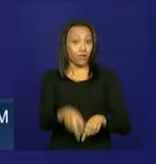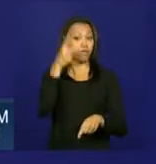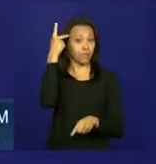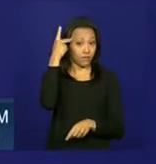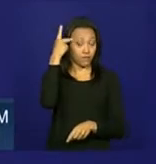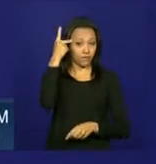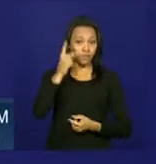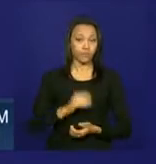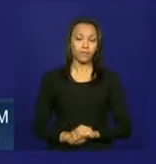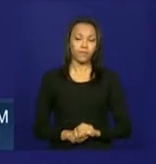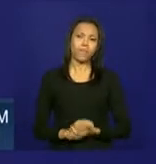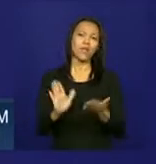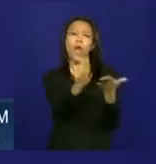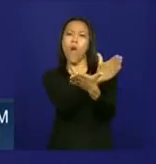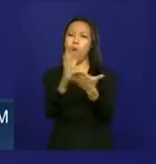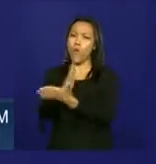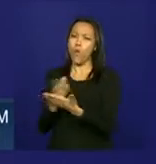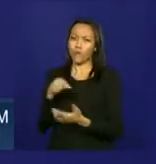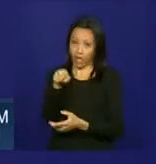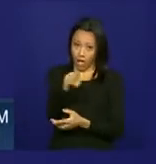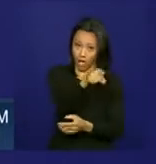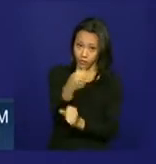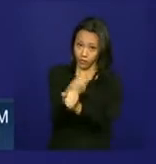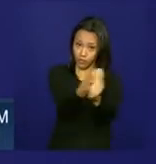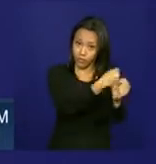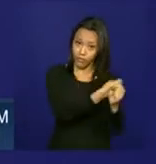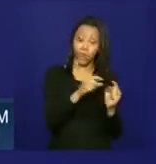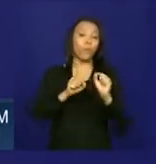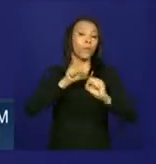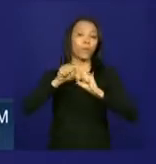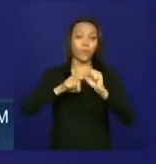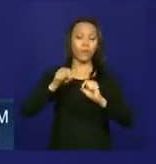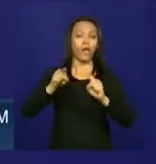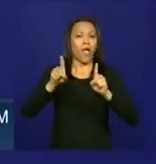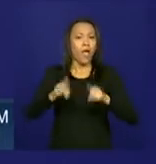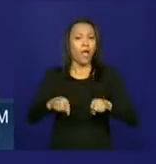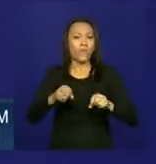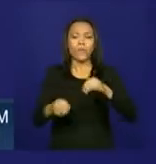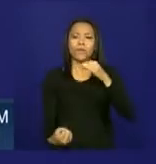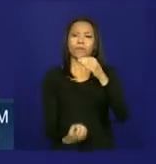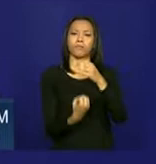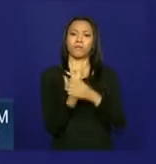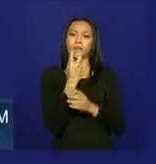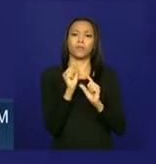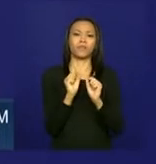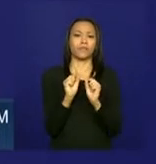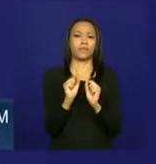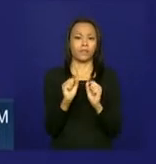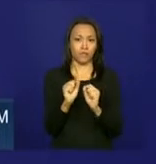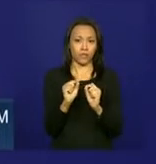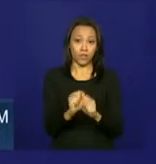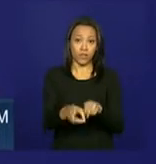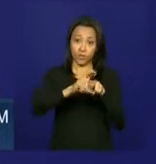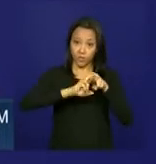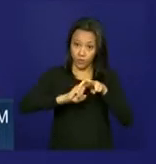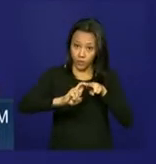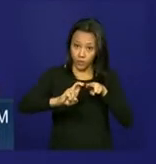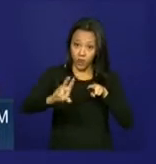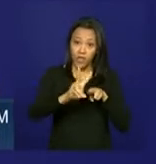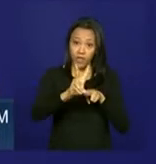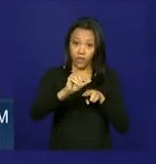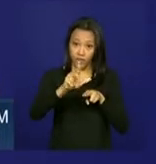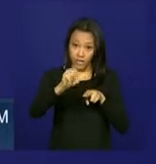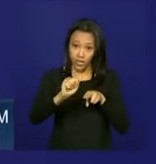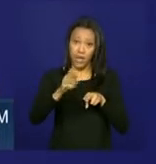metropolitanos. Algumas dessas obras incluem a implantação de uma linha entre Vila Prudente